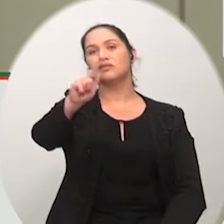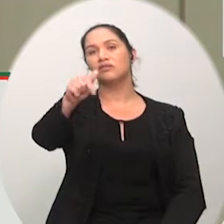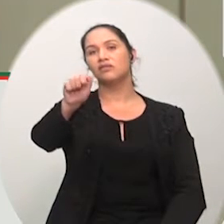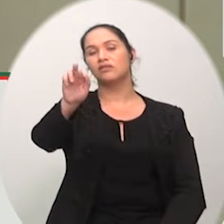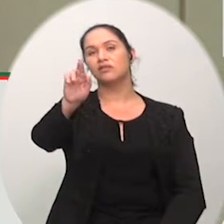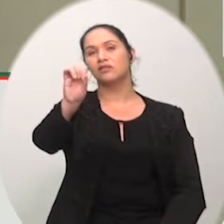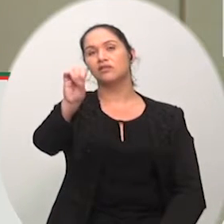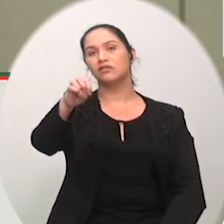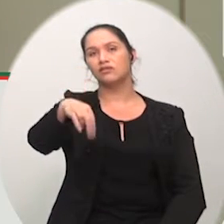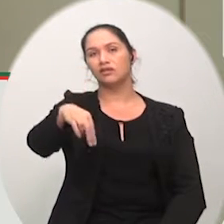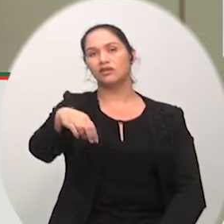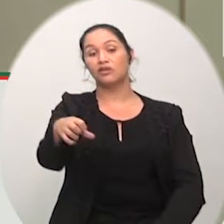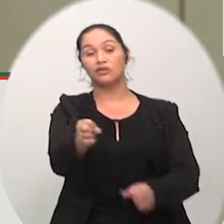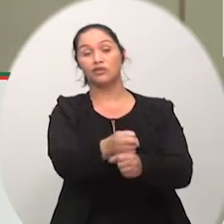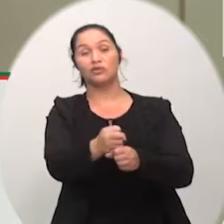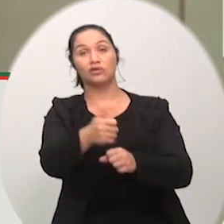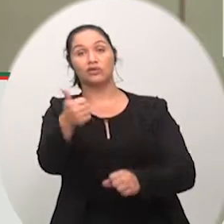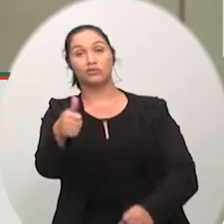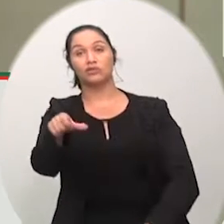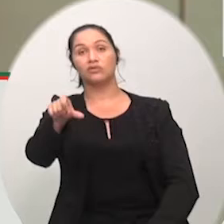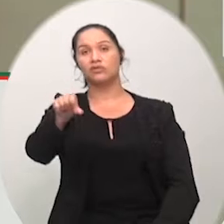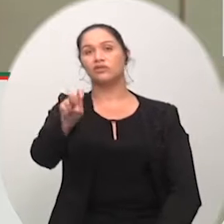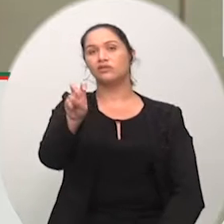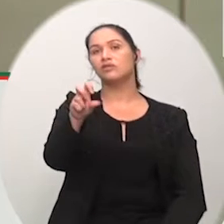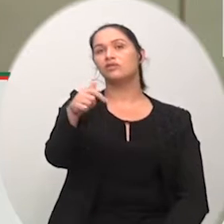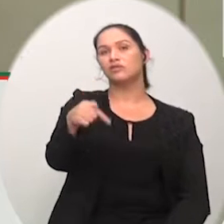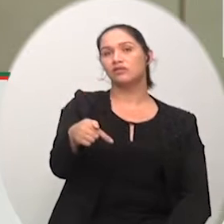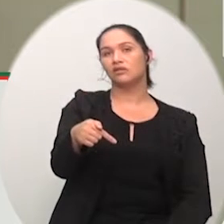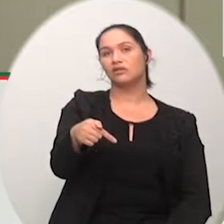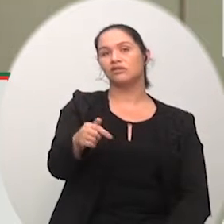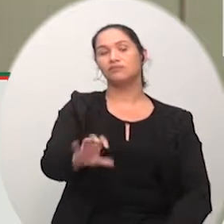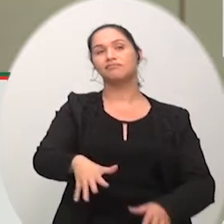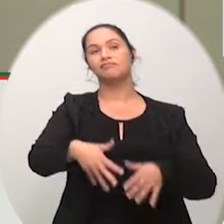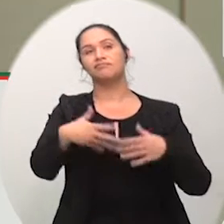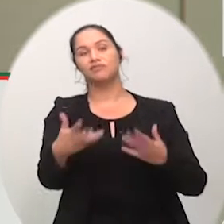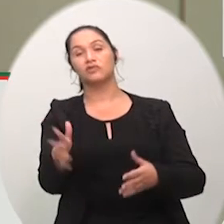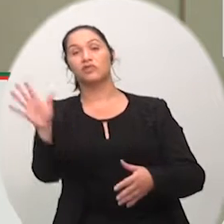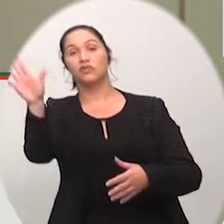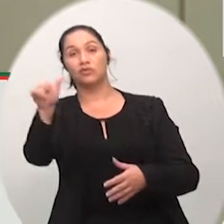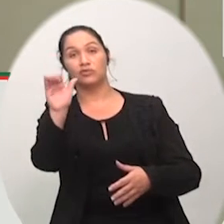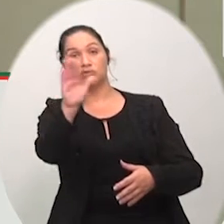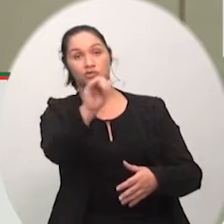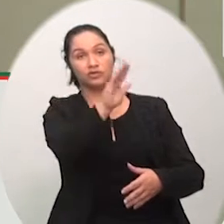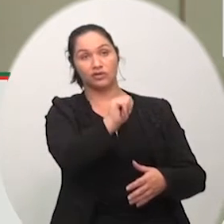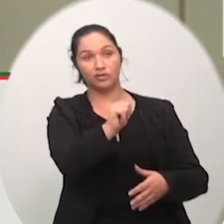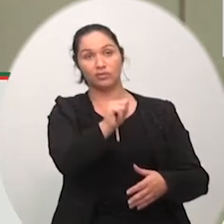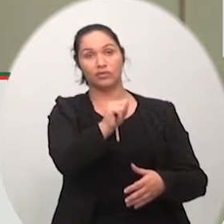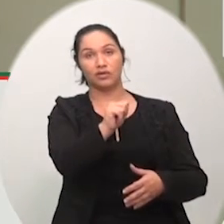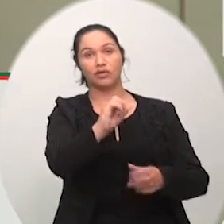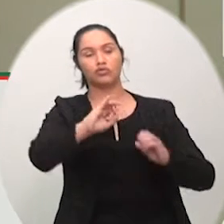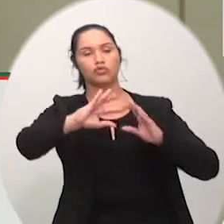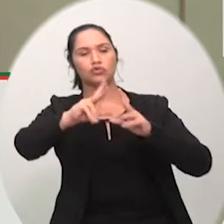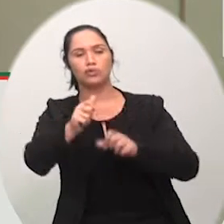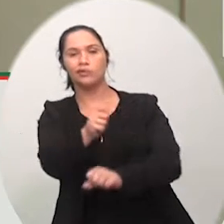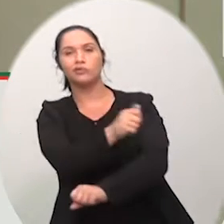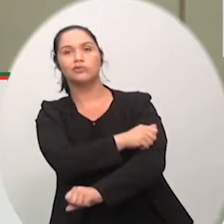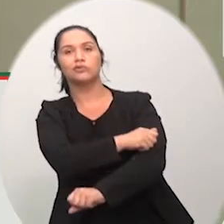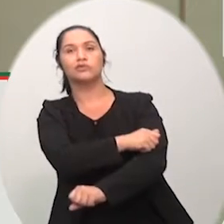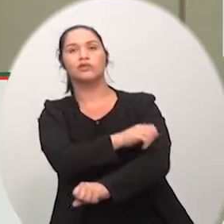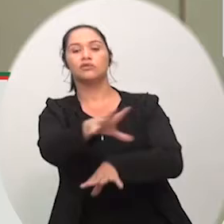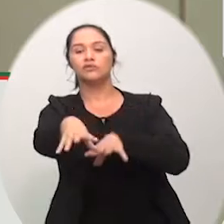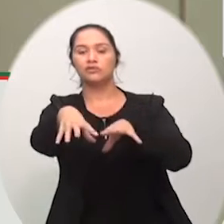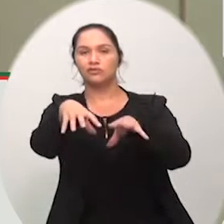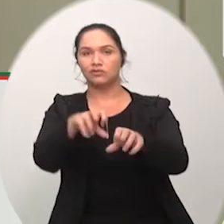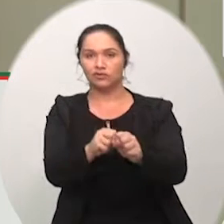convocando todos os formandos da escola Luiz Lazzarim para que no dia que ela passe a ser municipalizado a gente faça uma grande